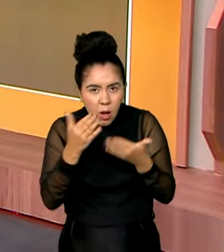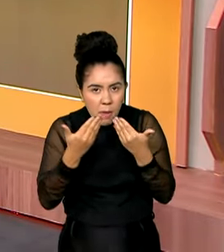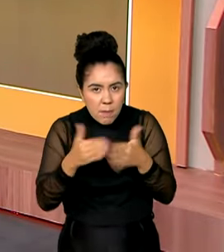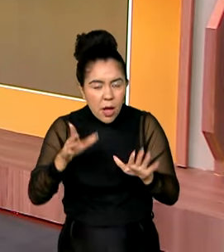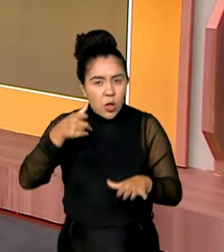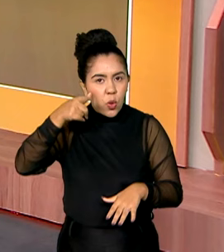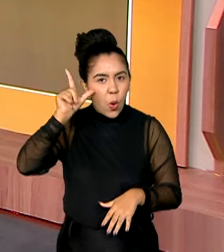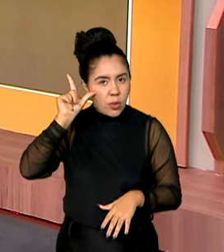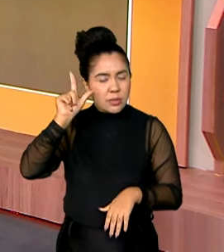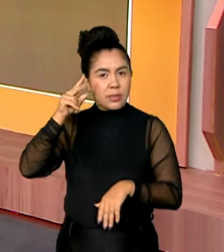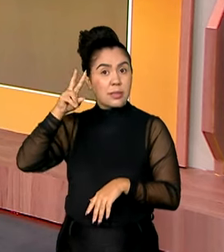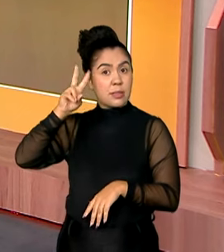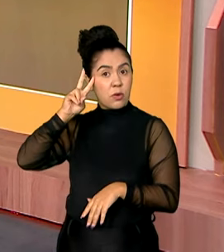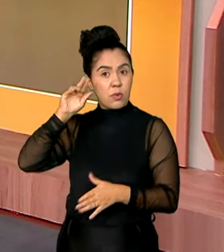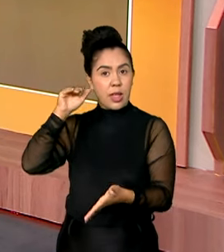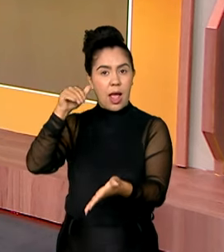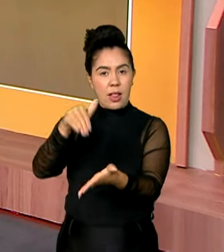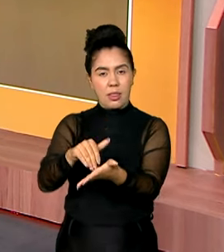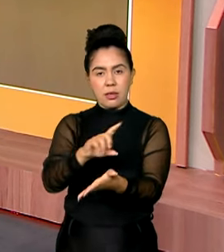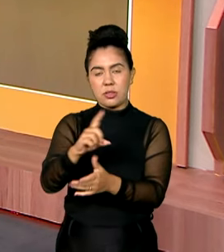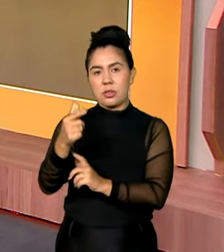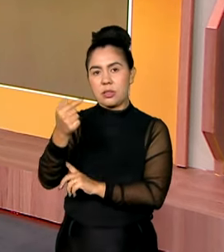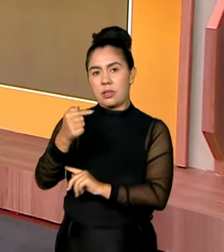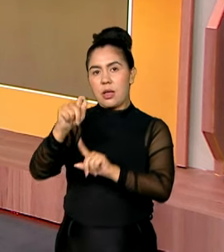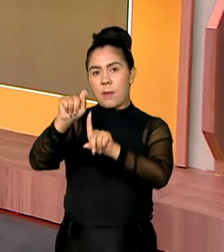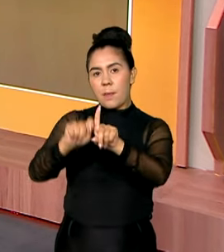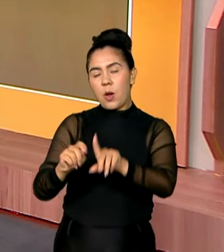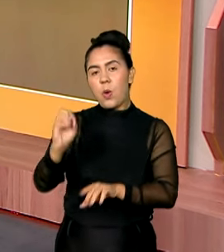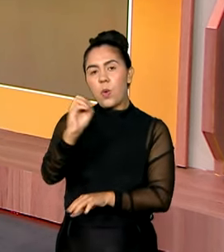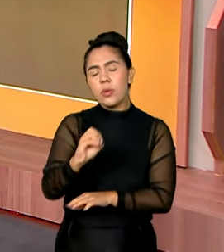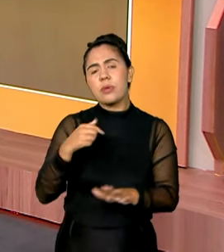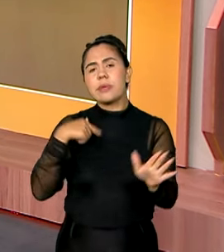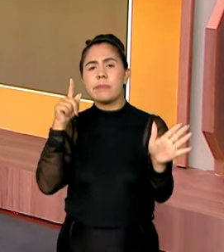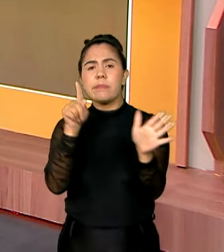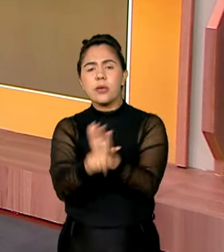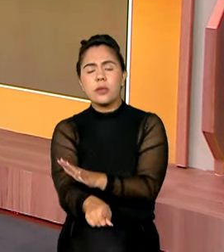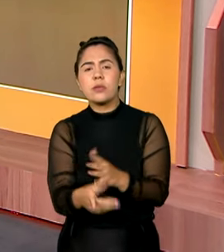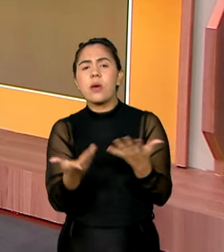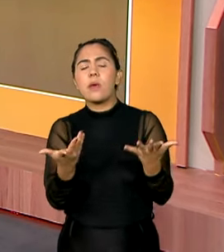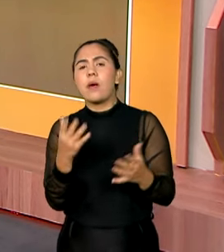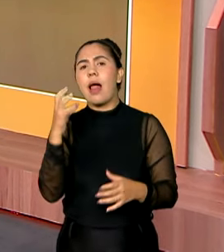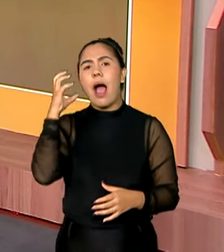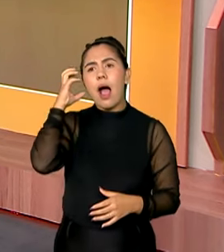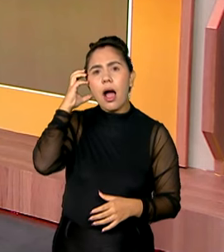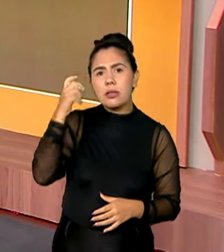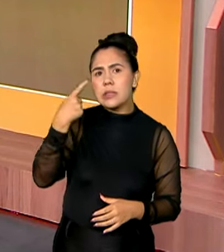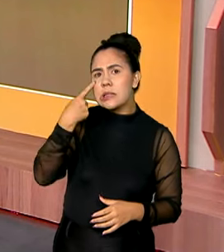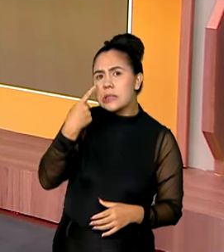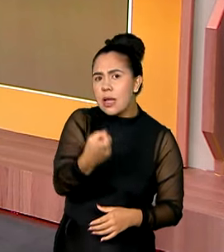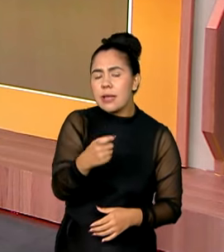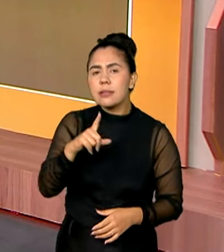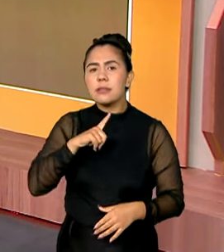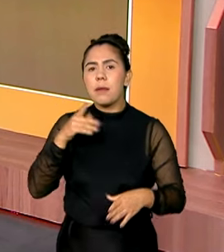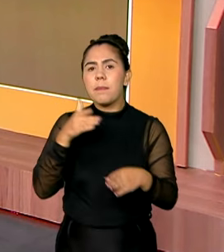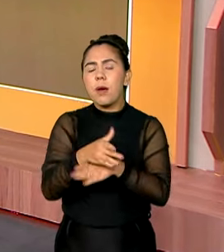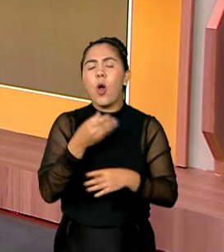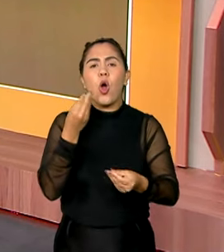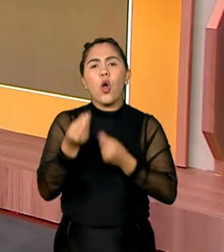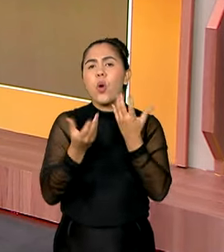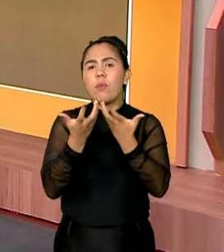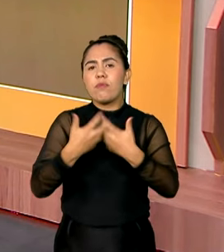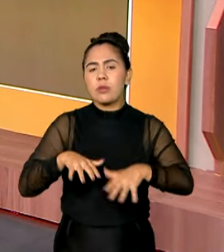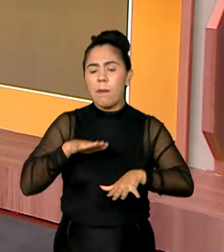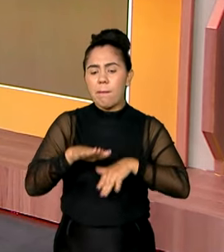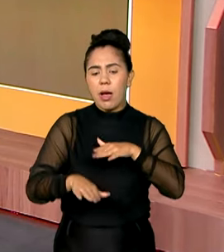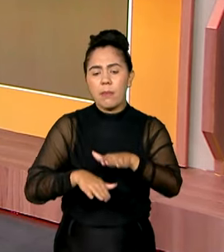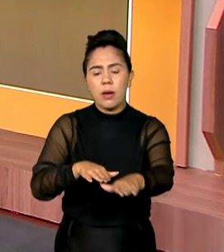-feira, vão até o dia 7 de outubro. Agora, o que uma rádio comunitária que esteja interessada em participar, qual é passo a passo? O que ela deve